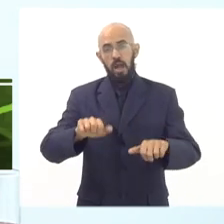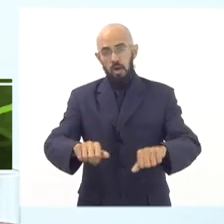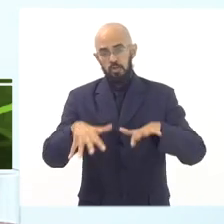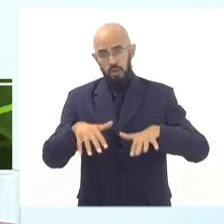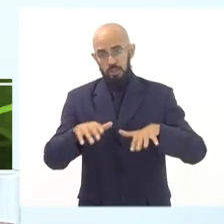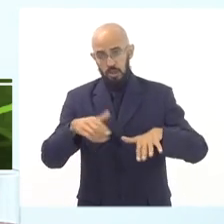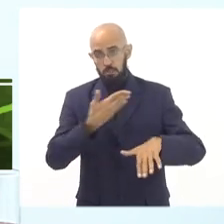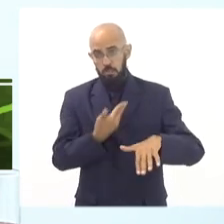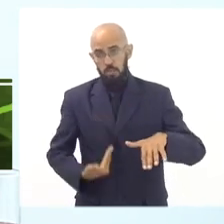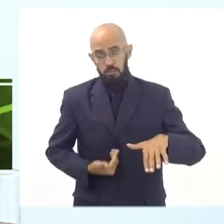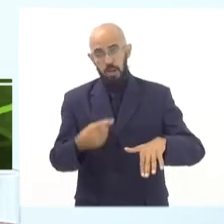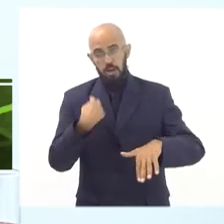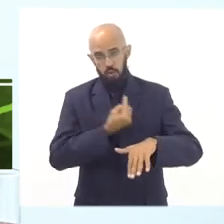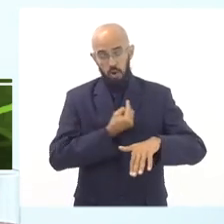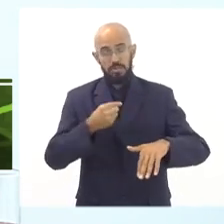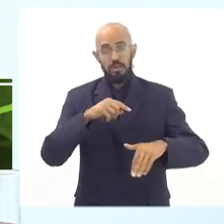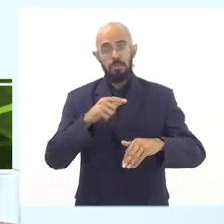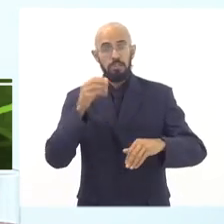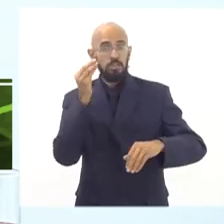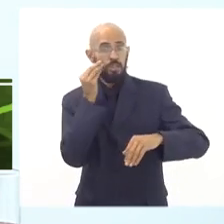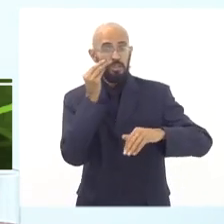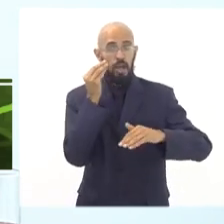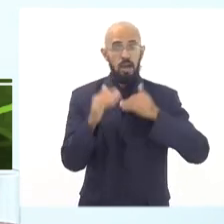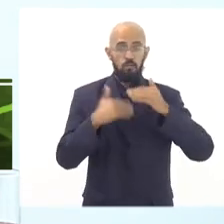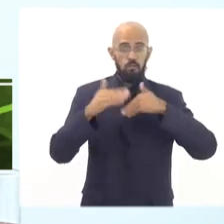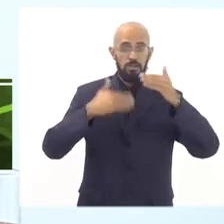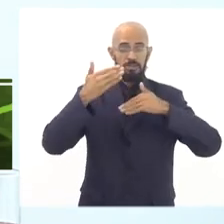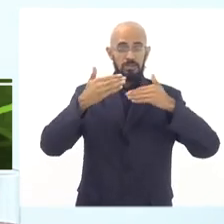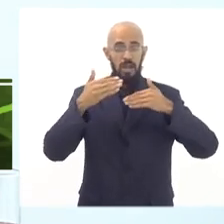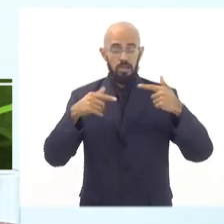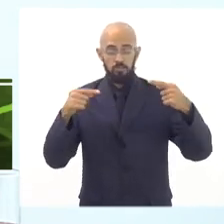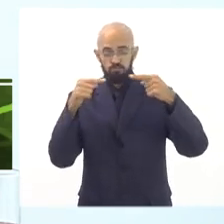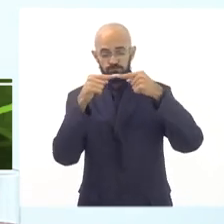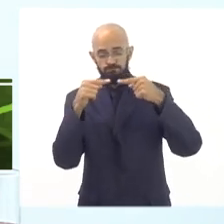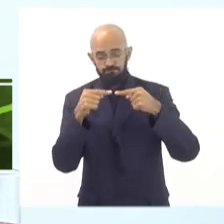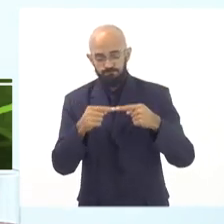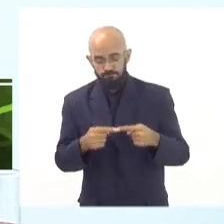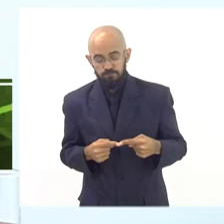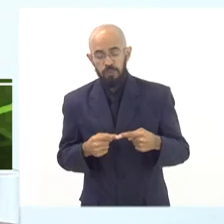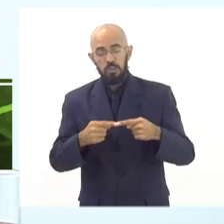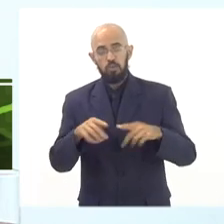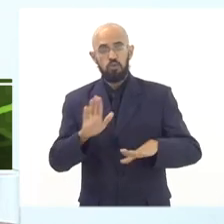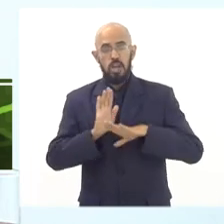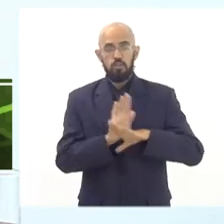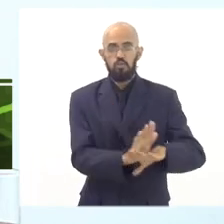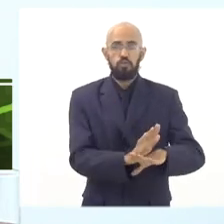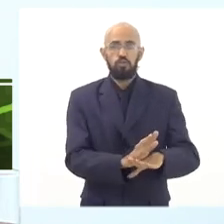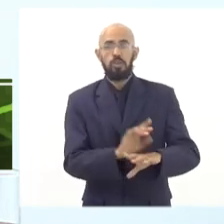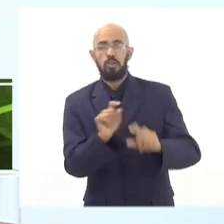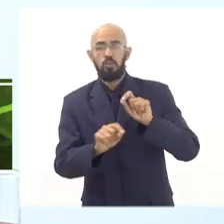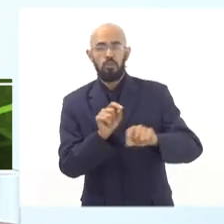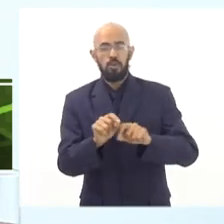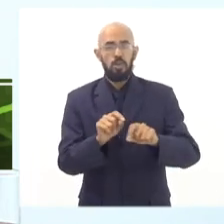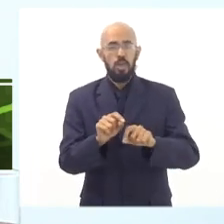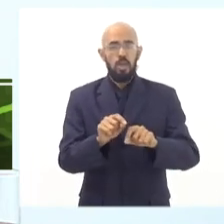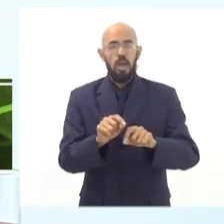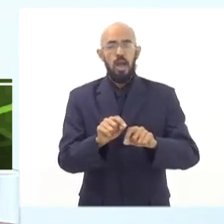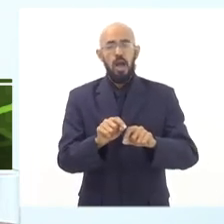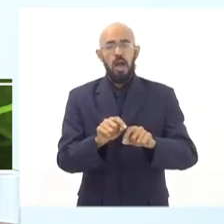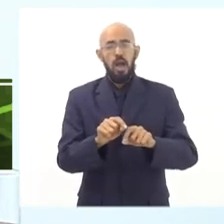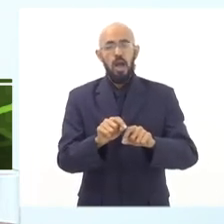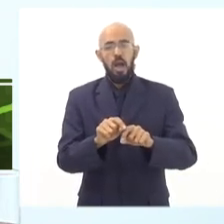avançar para entendimentos que nos ajudem a ter encaminhamentos